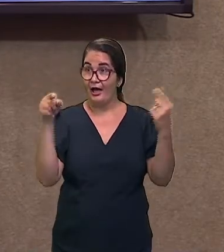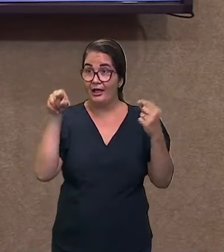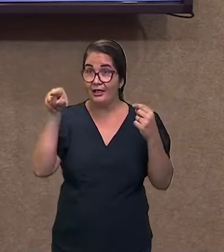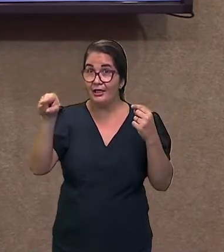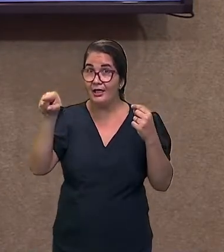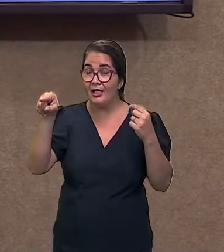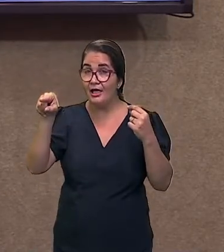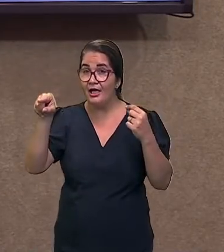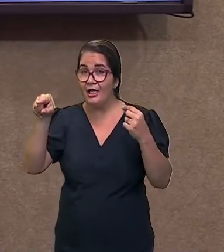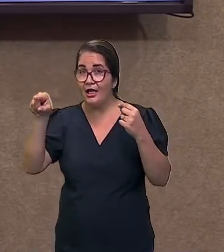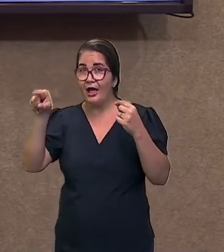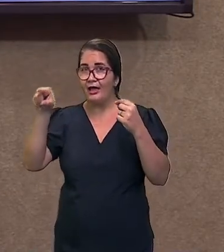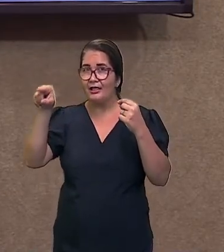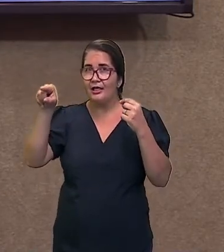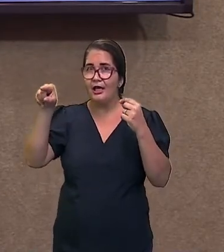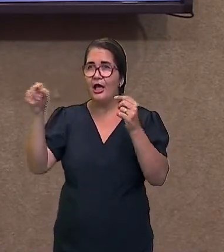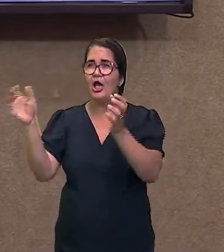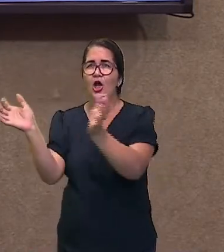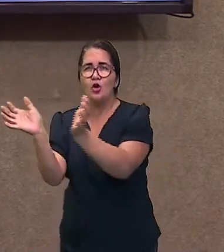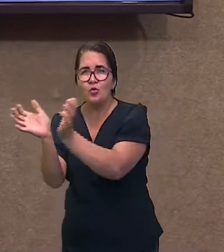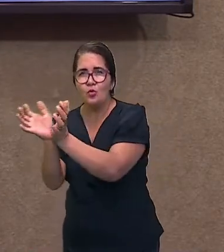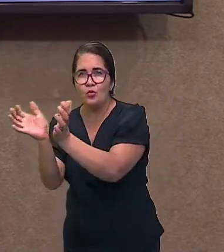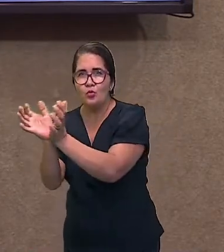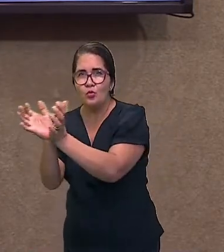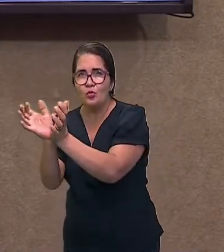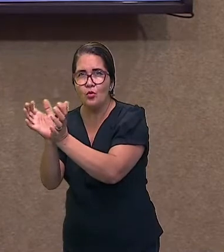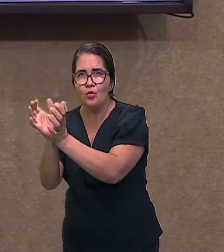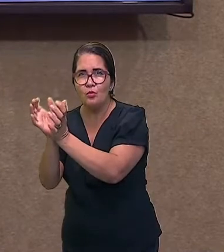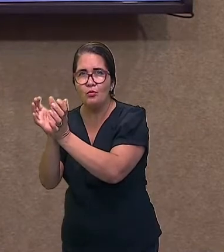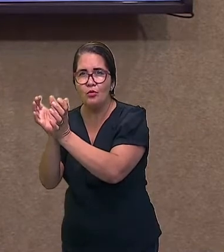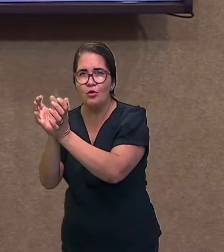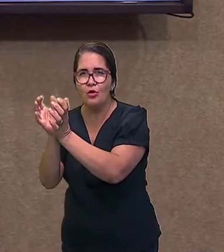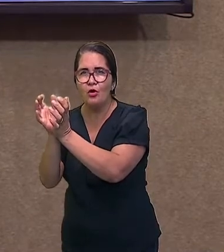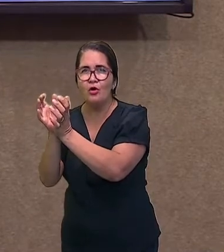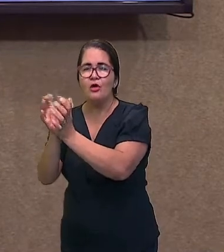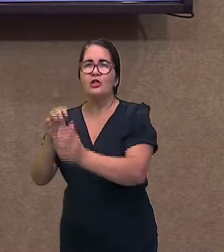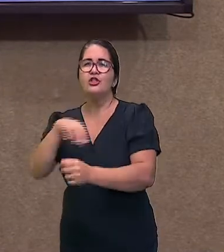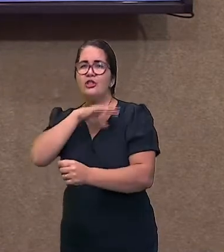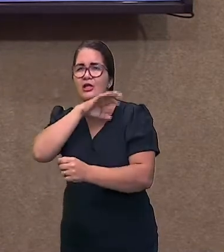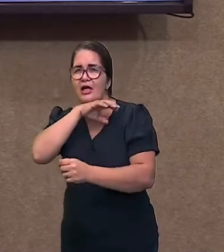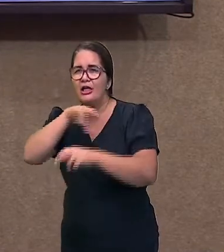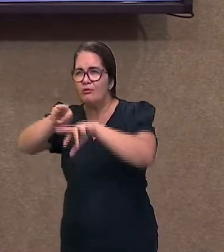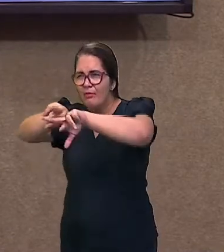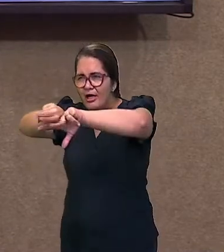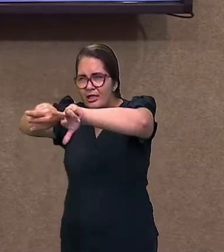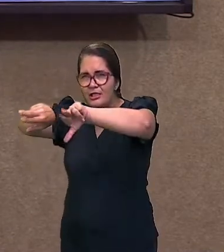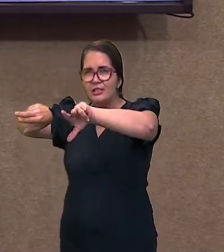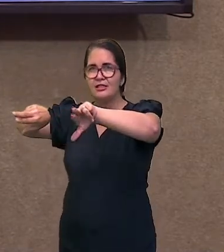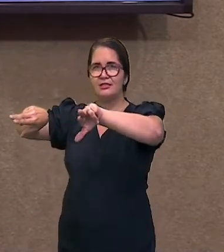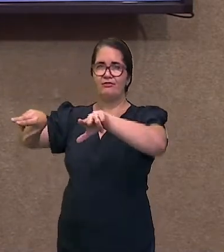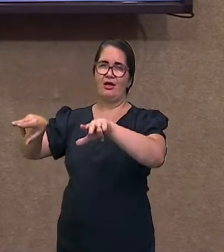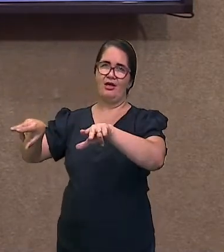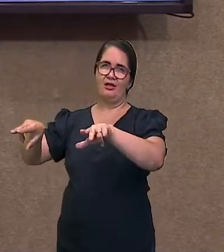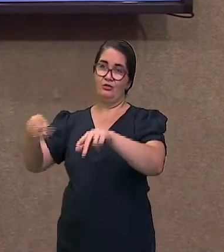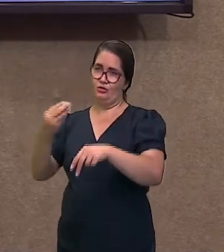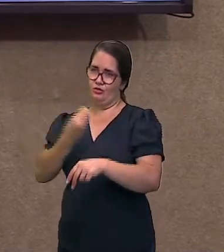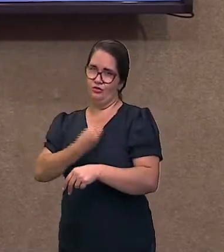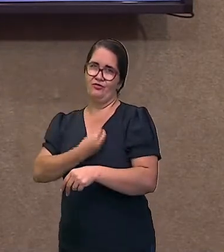haja uma interação bacana, faça com que tudo aconteça de maneira natural,